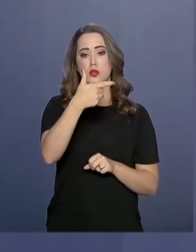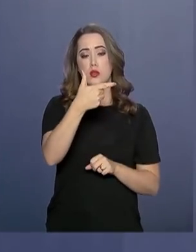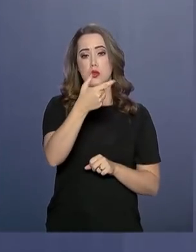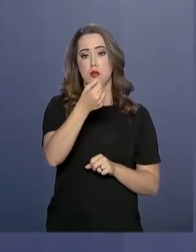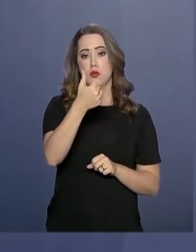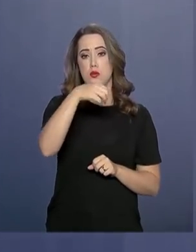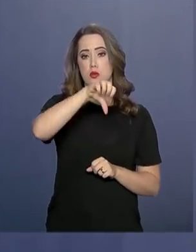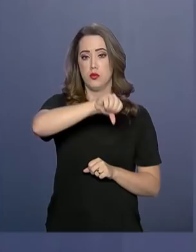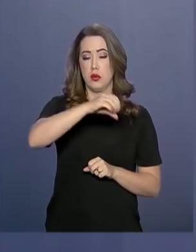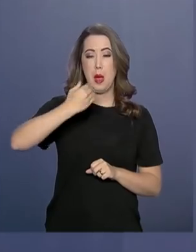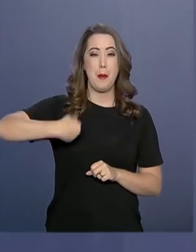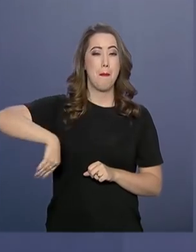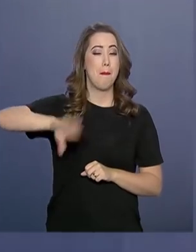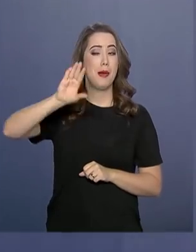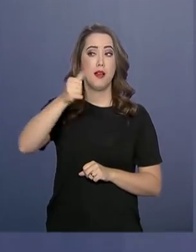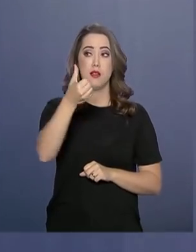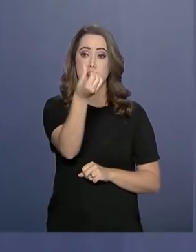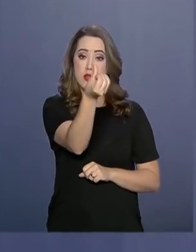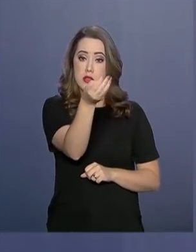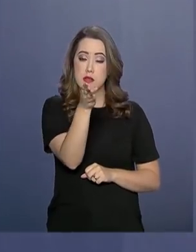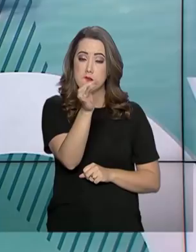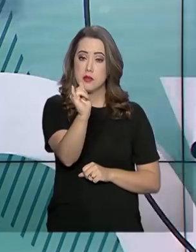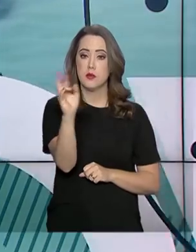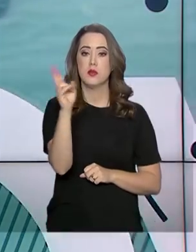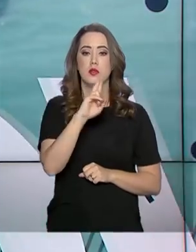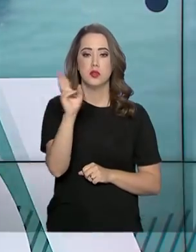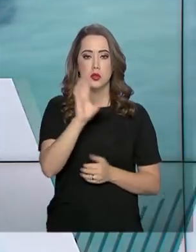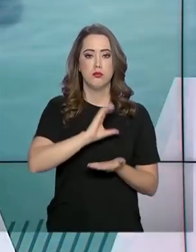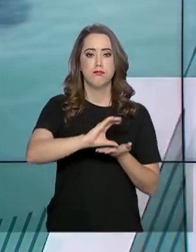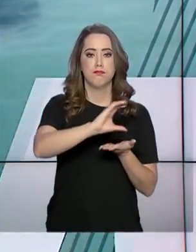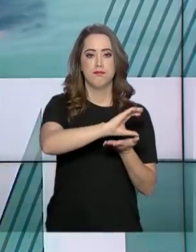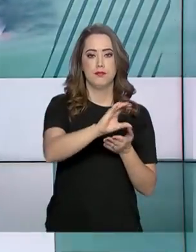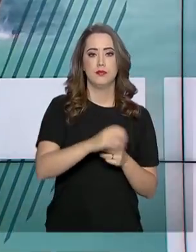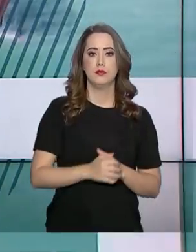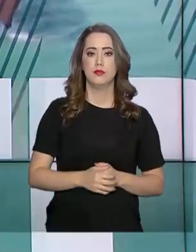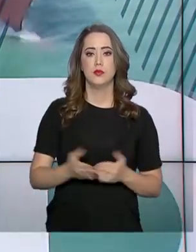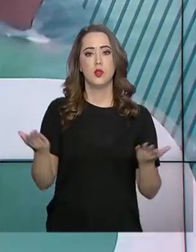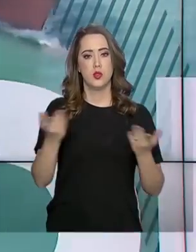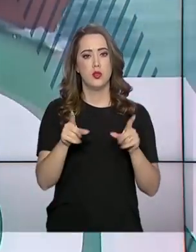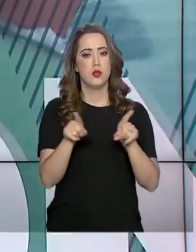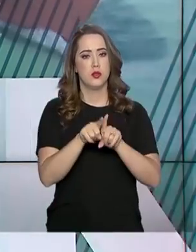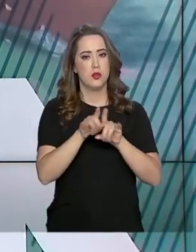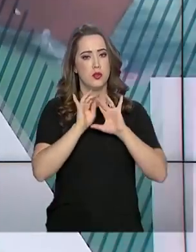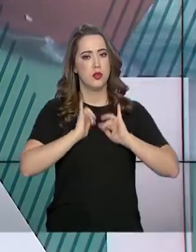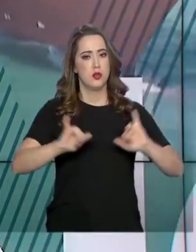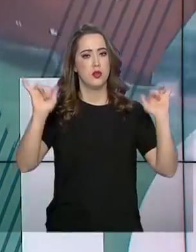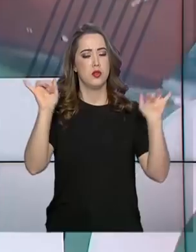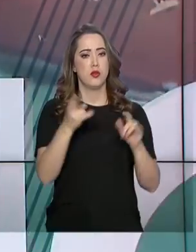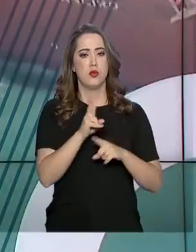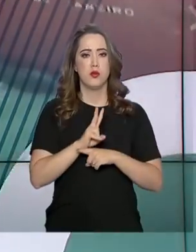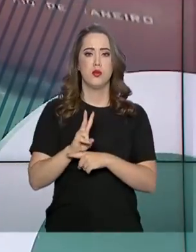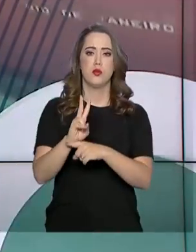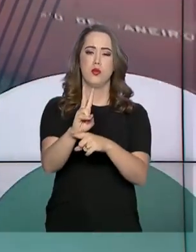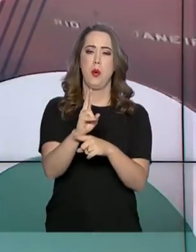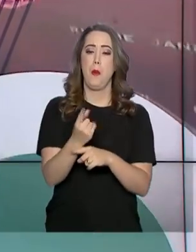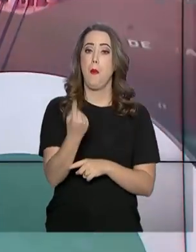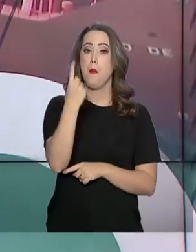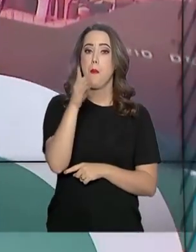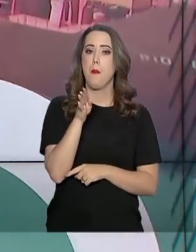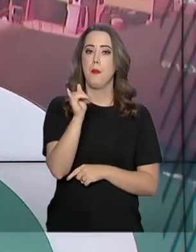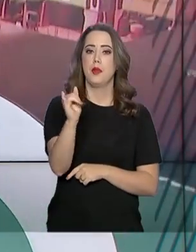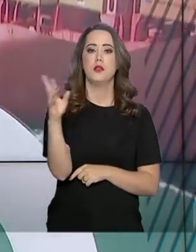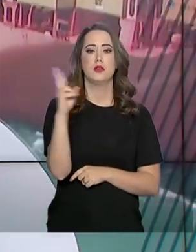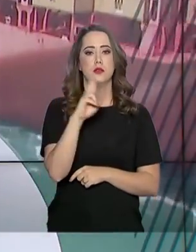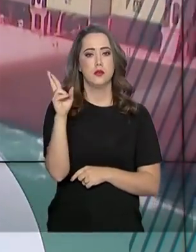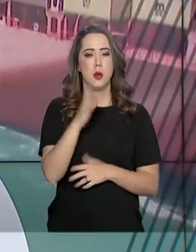Mais de 16 bilhões de reais investidos. Hoje também foi lançada uma linha de crédito de um bilhão